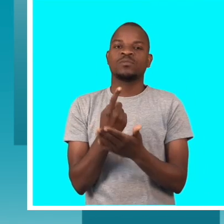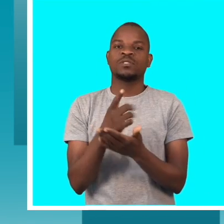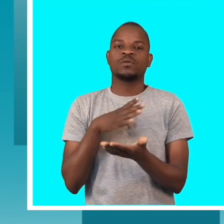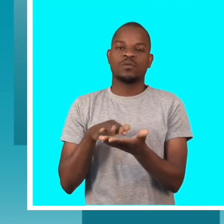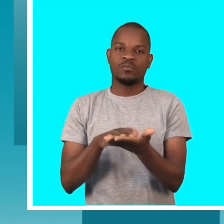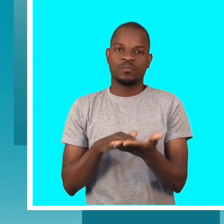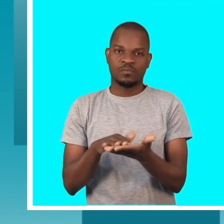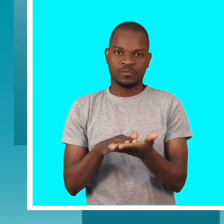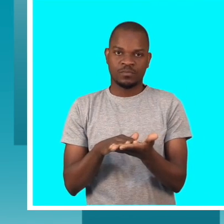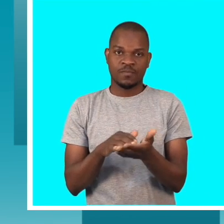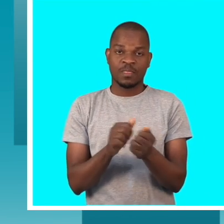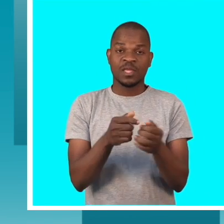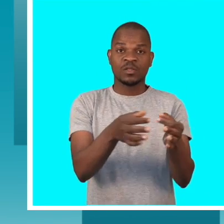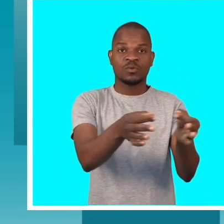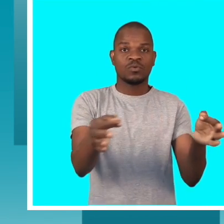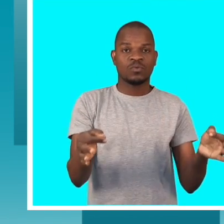rótulo em braile.